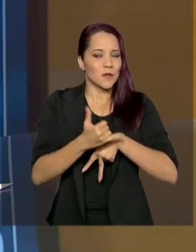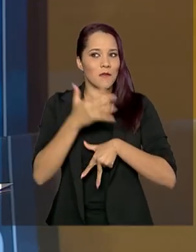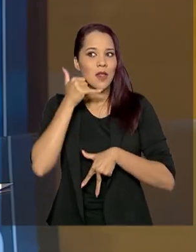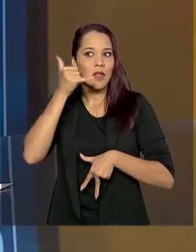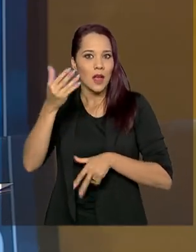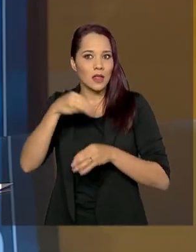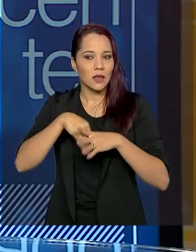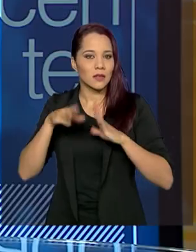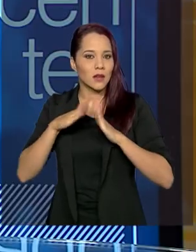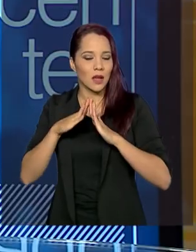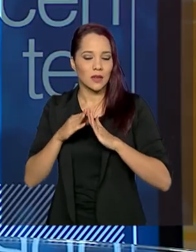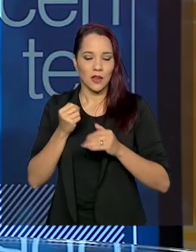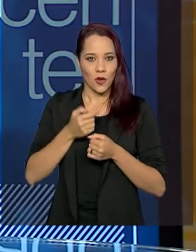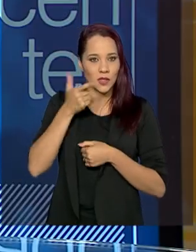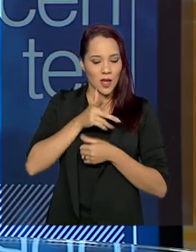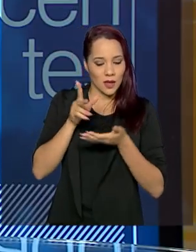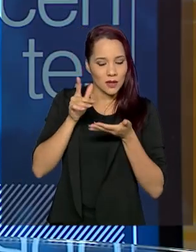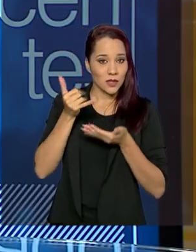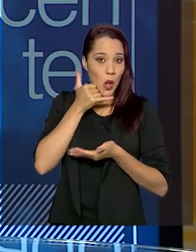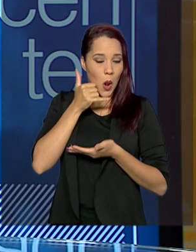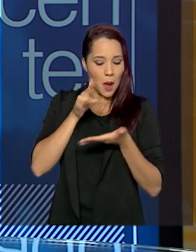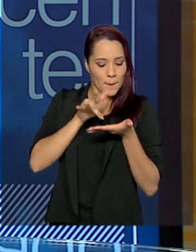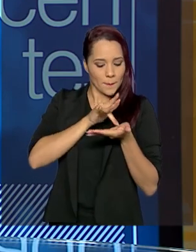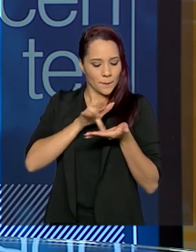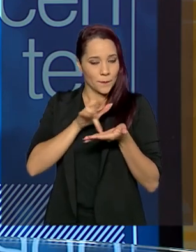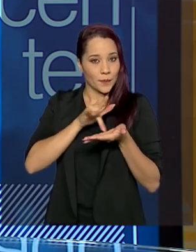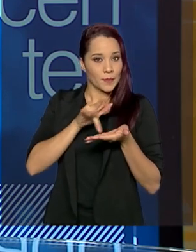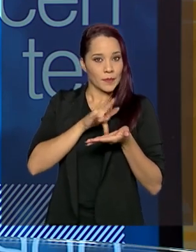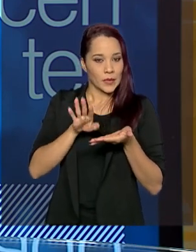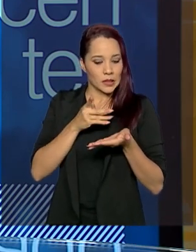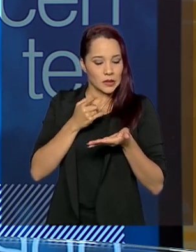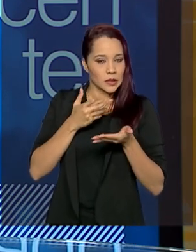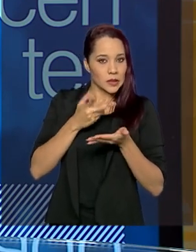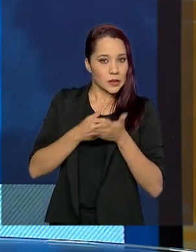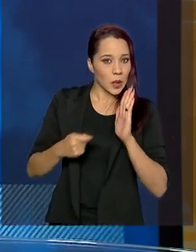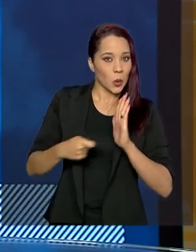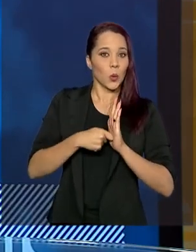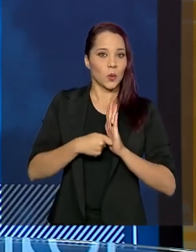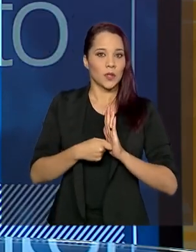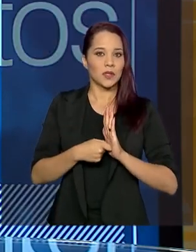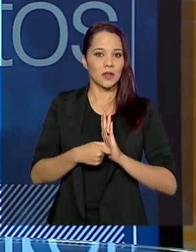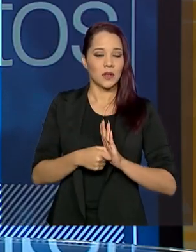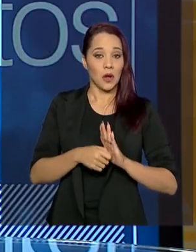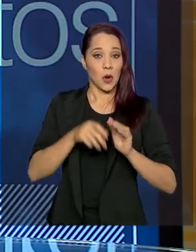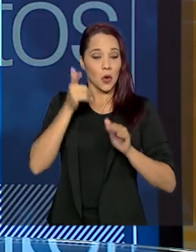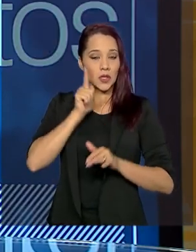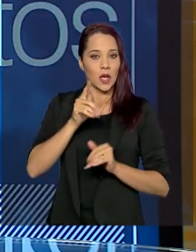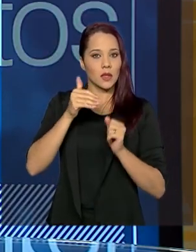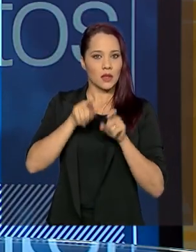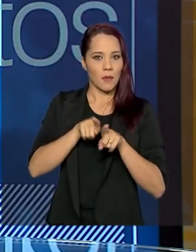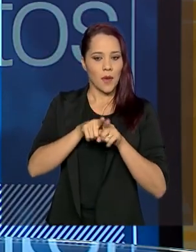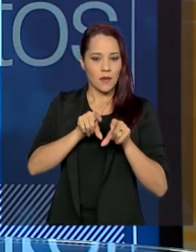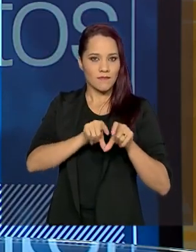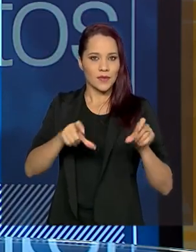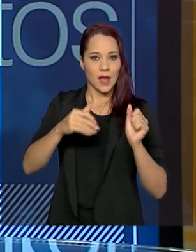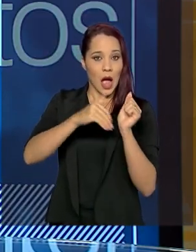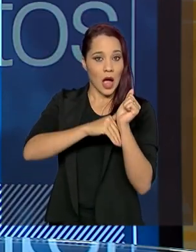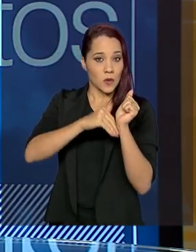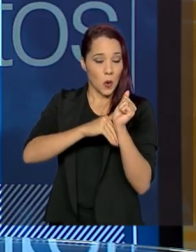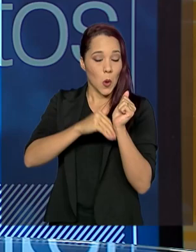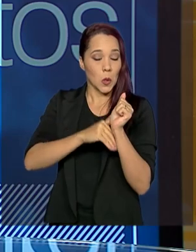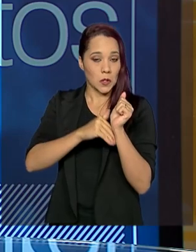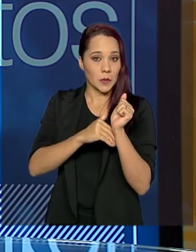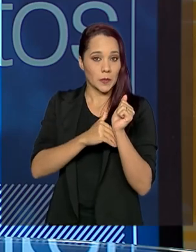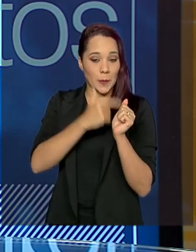casa, né? Você pode acessar pelo seu celular, fazer ali a sua denúncia, você pode escolher, inclusive, o modo anônimo, qualquer pessoa pode